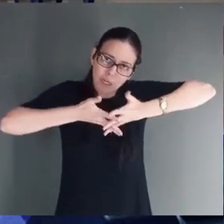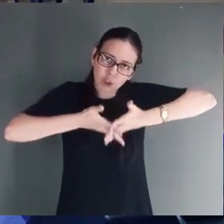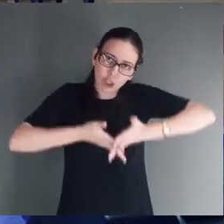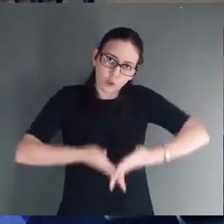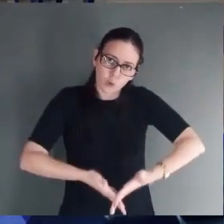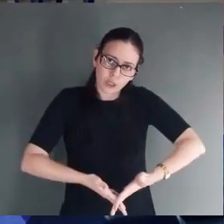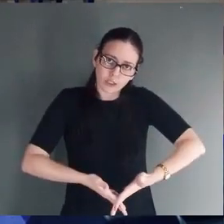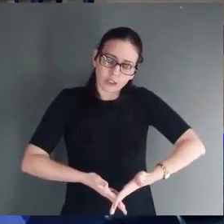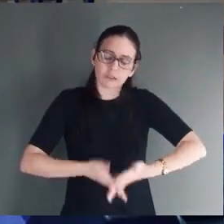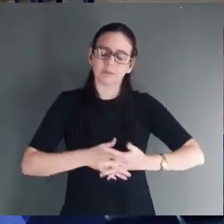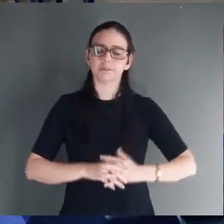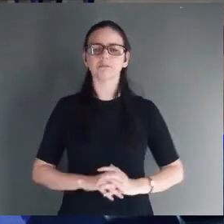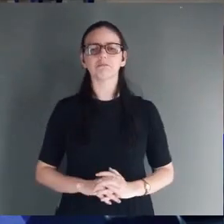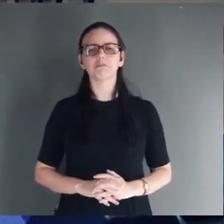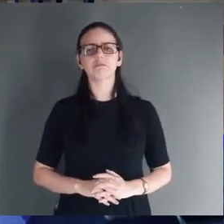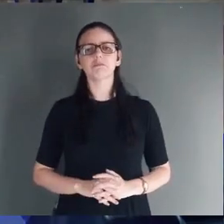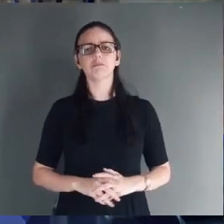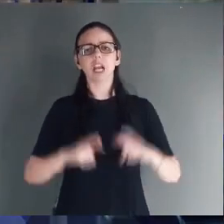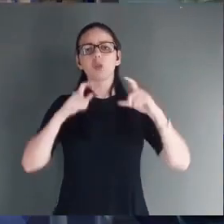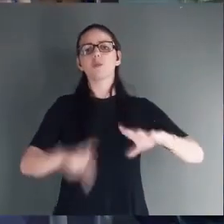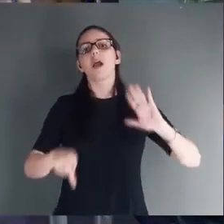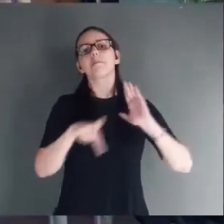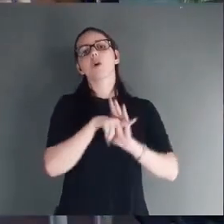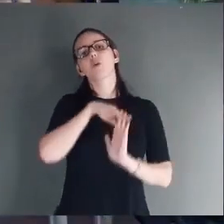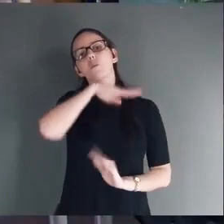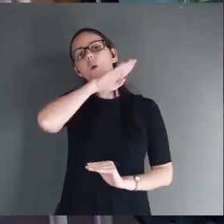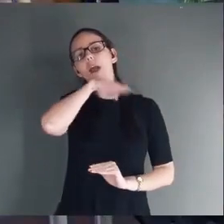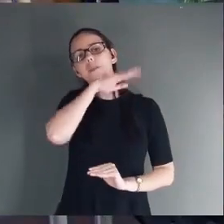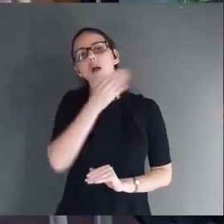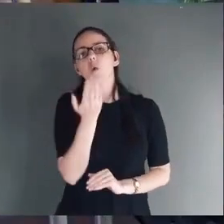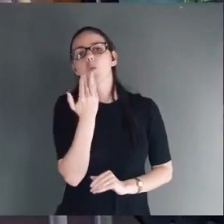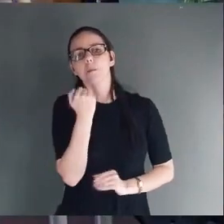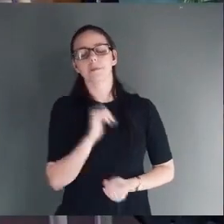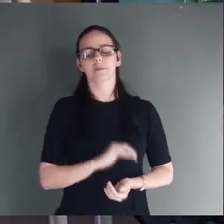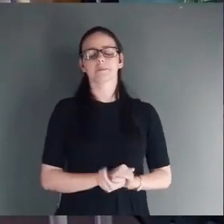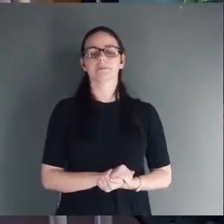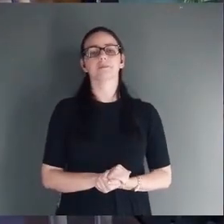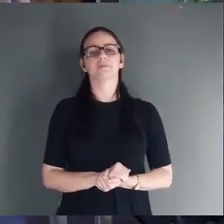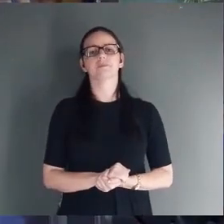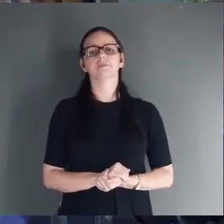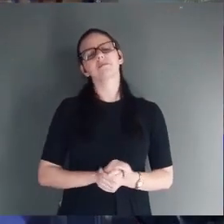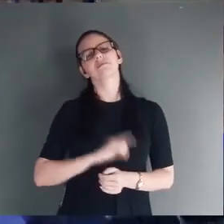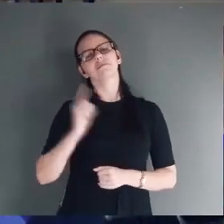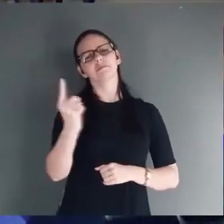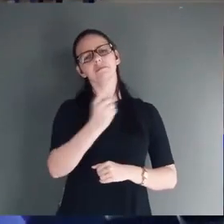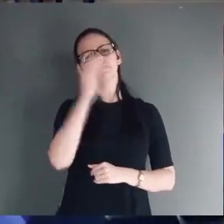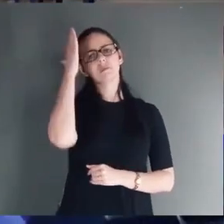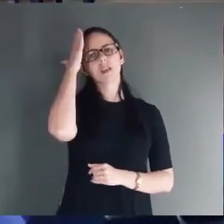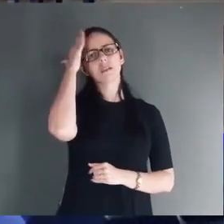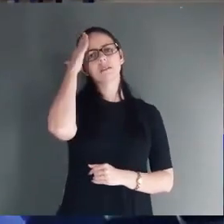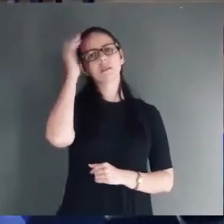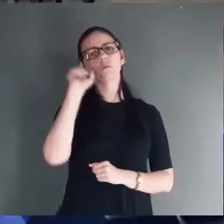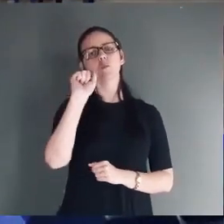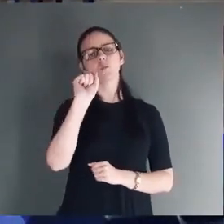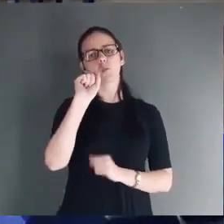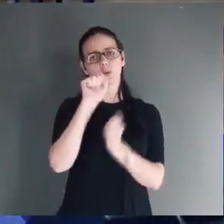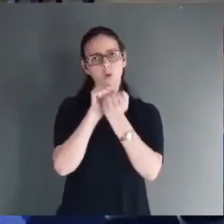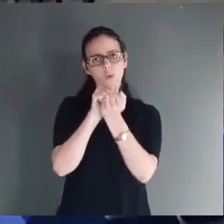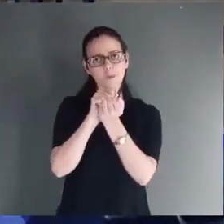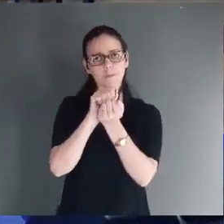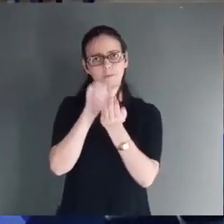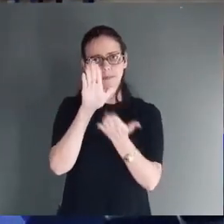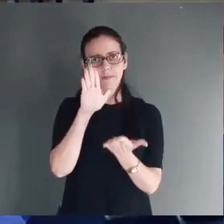Nós sabemos, da concepção milagrosa